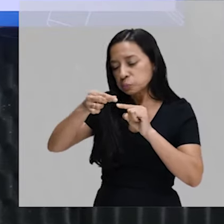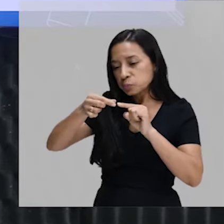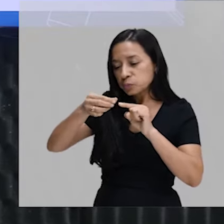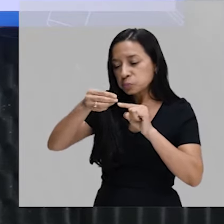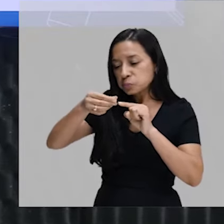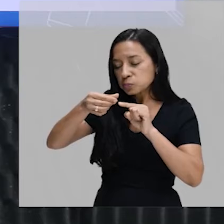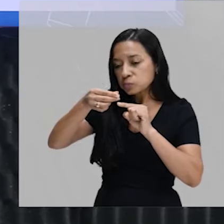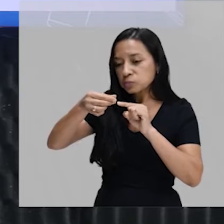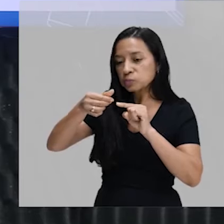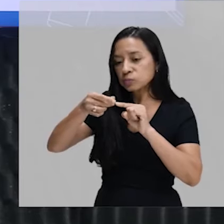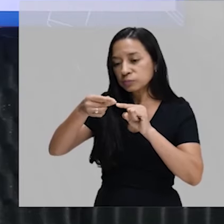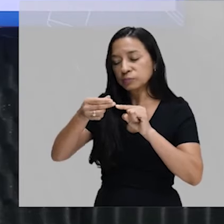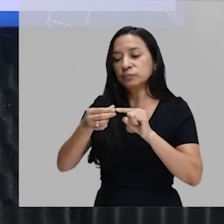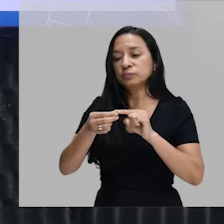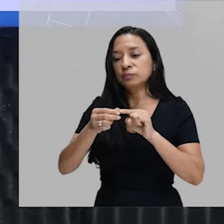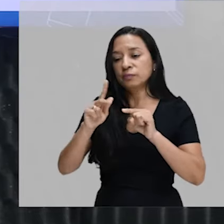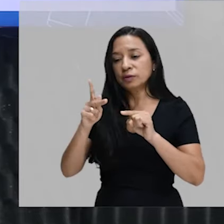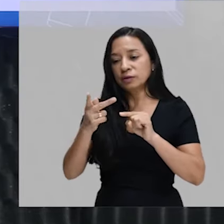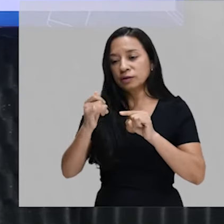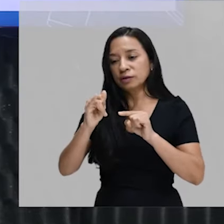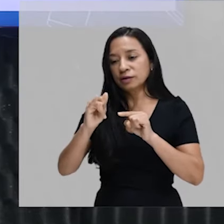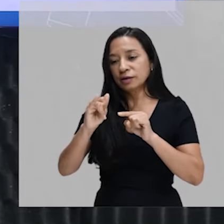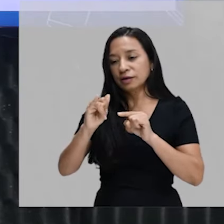hialuronidase. com H.